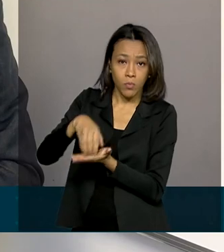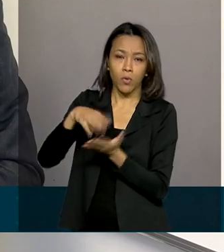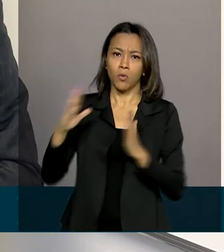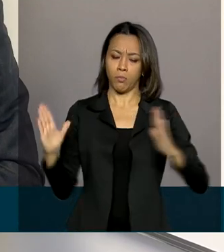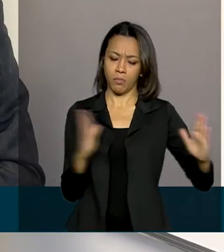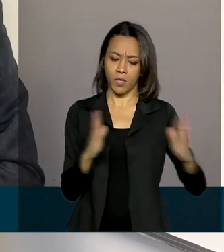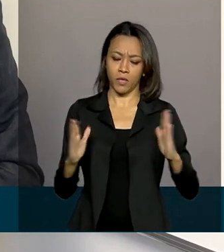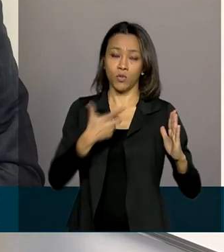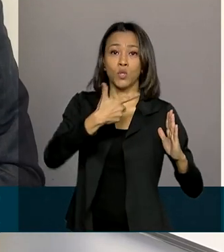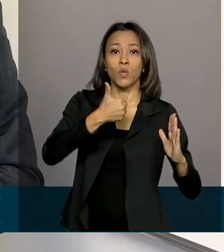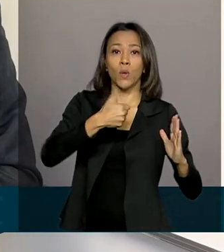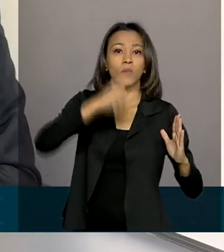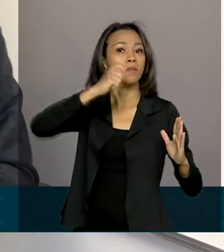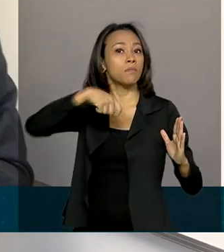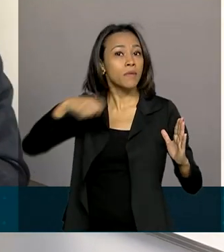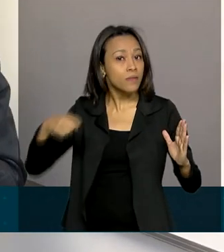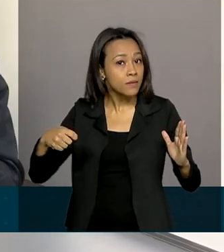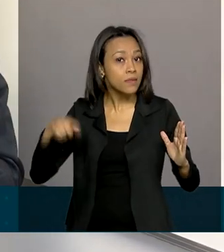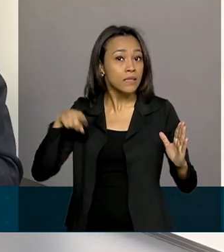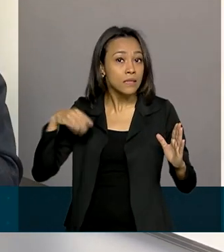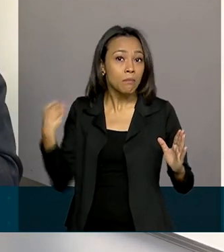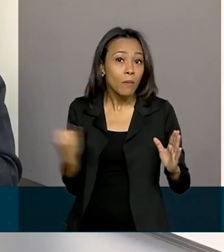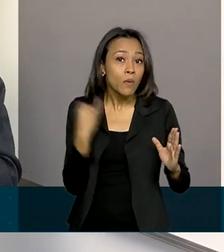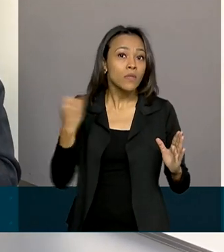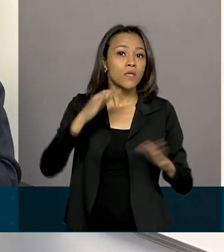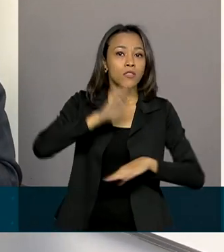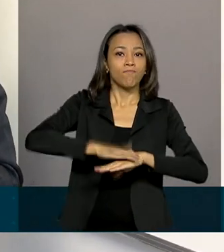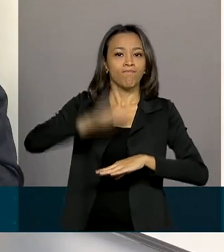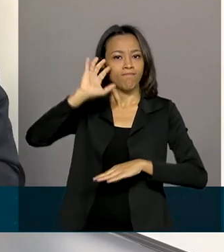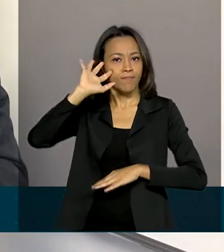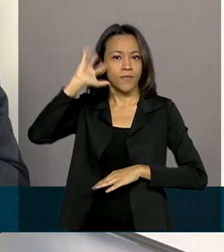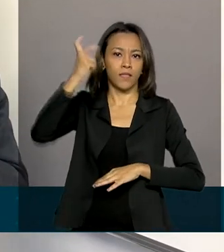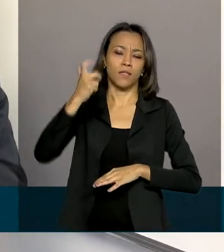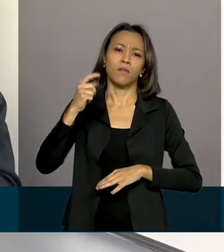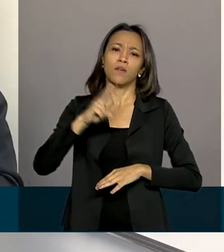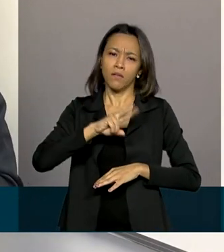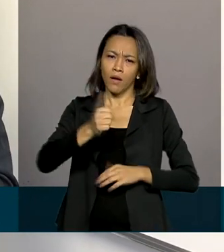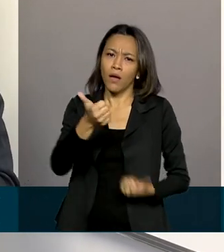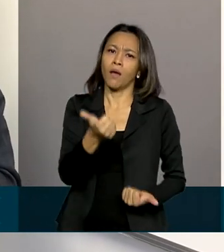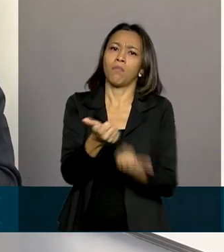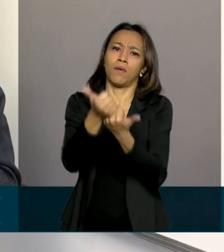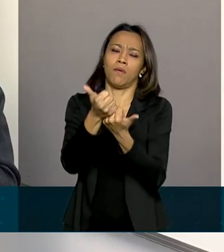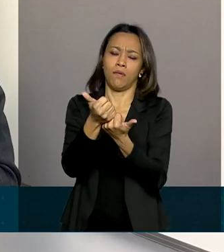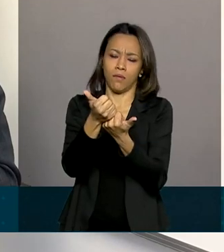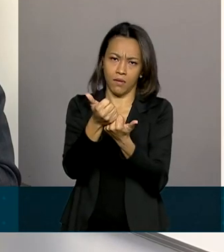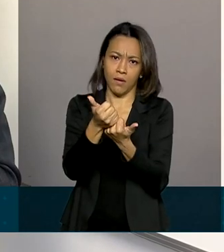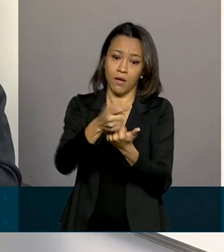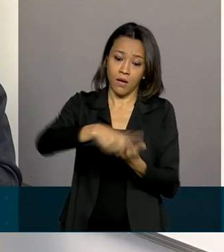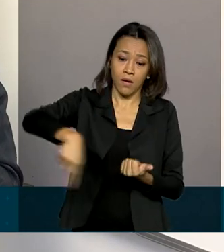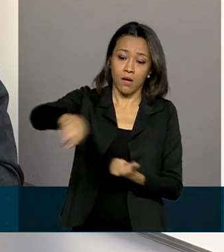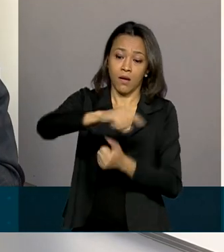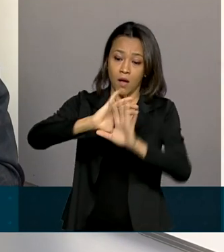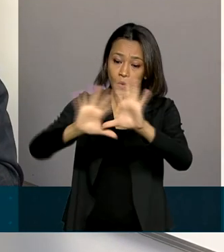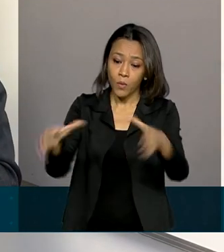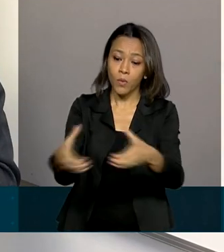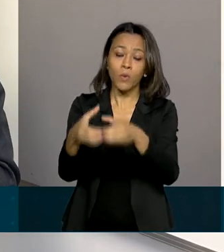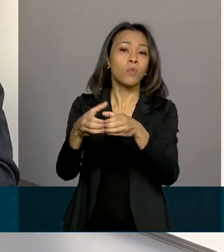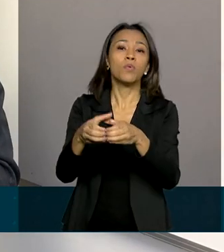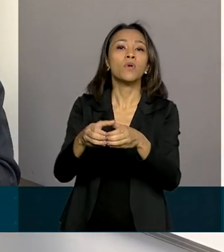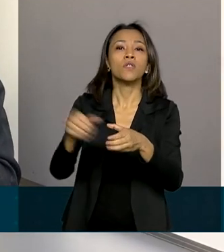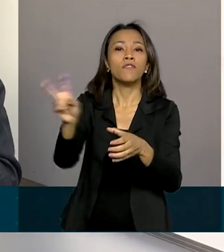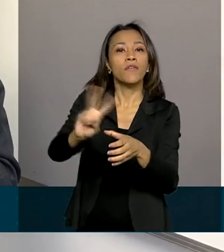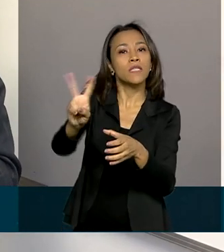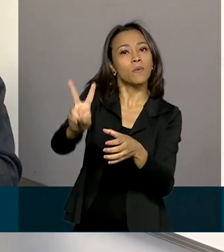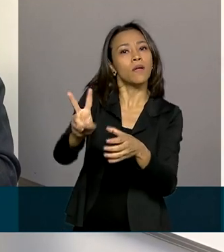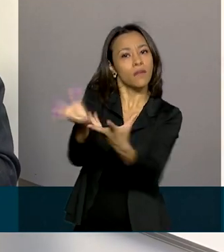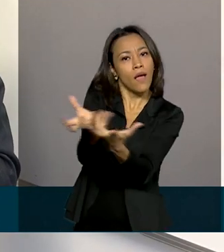meses dessa importantíssima decisão que beneficia os venezuelanos do nosso território e que